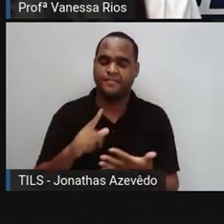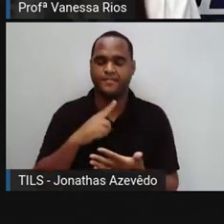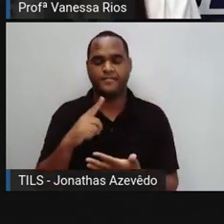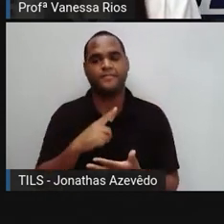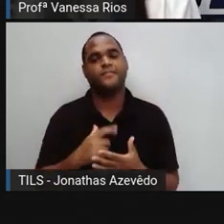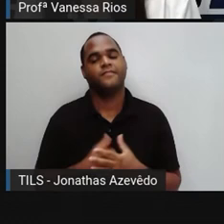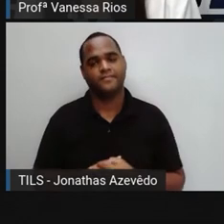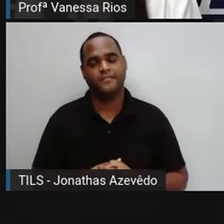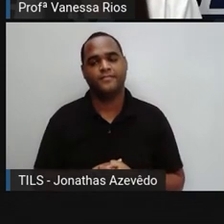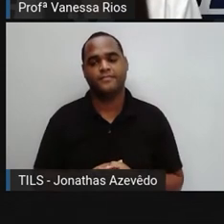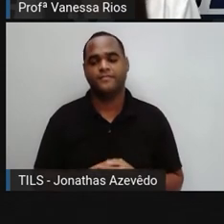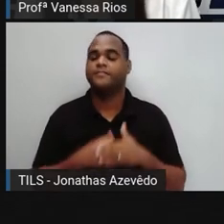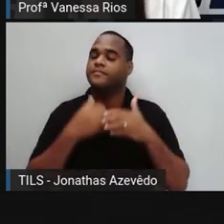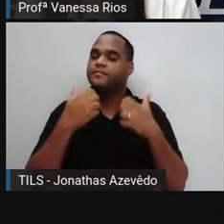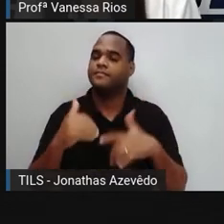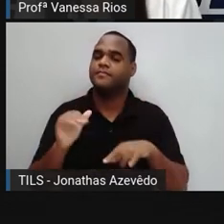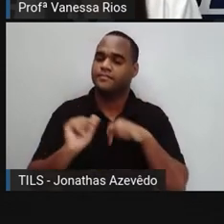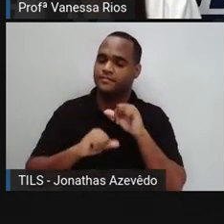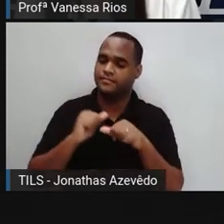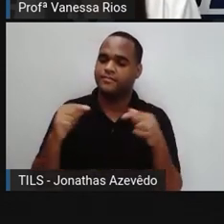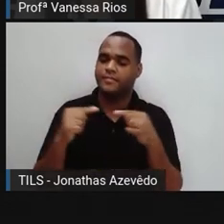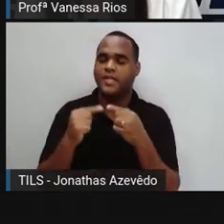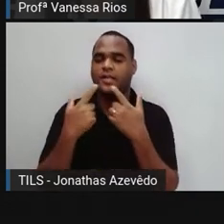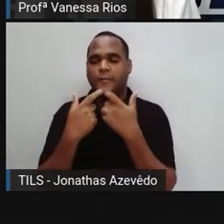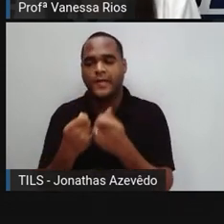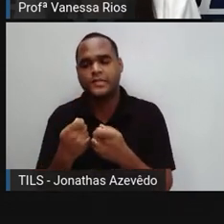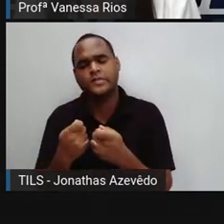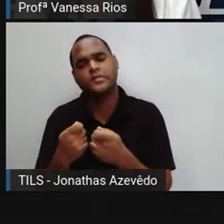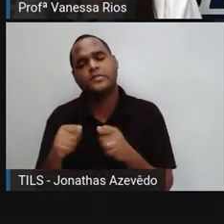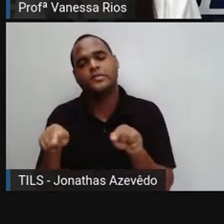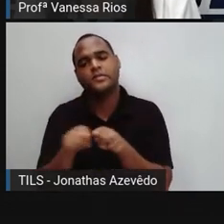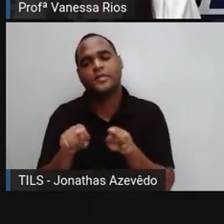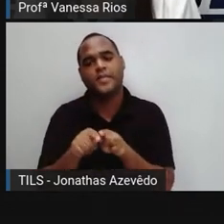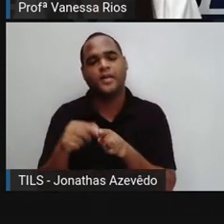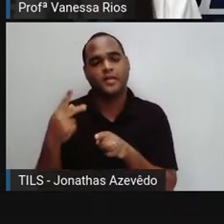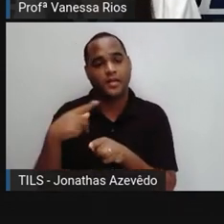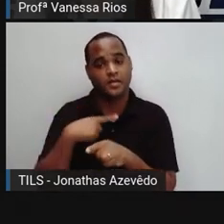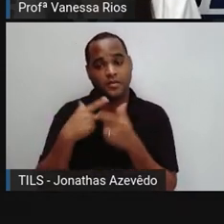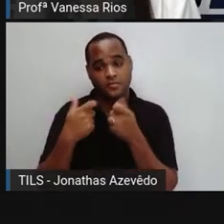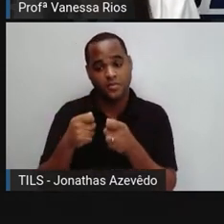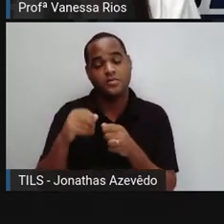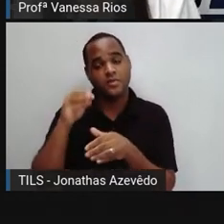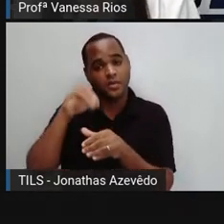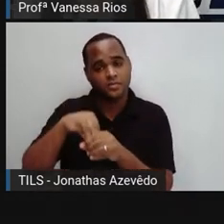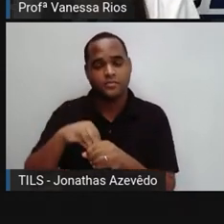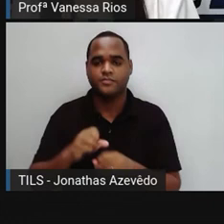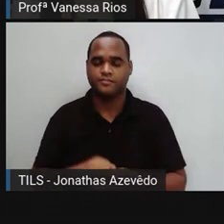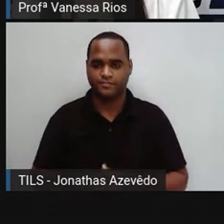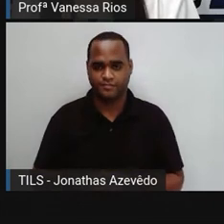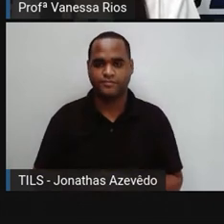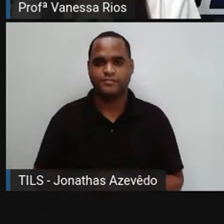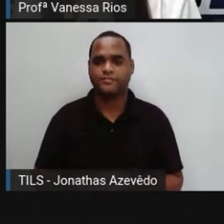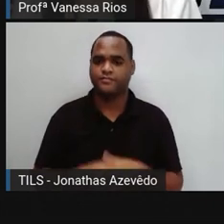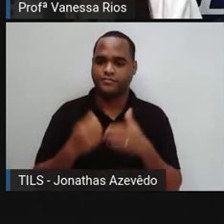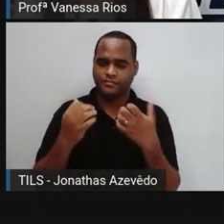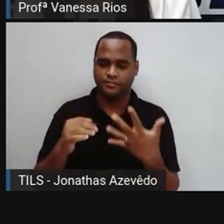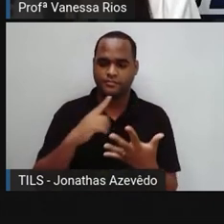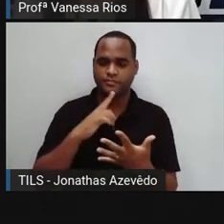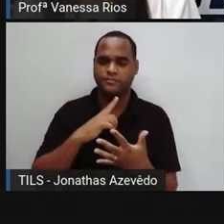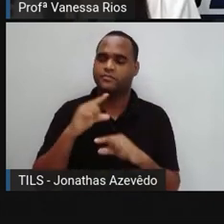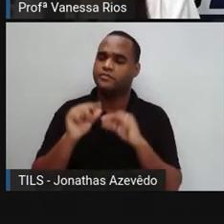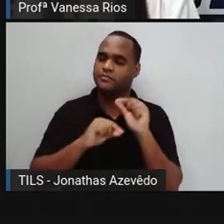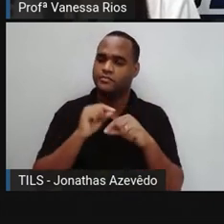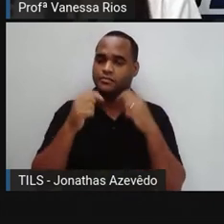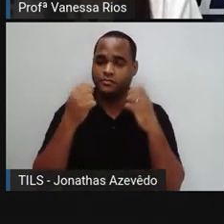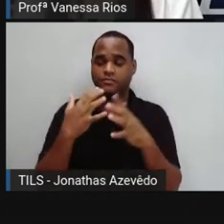necessidades de comunicação e de linguagem da nossa língua. E aí, eles estabeleceram,